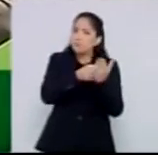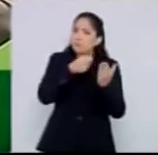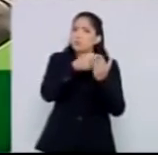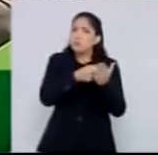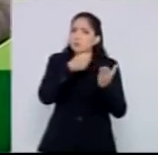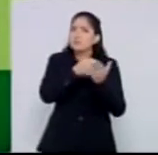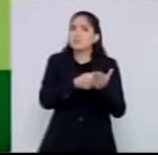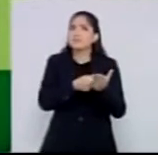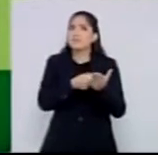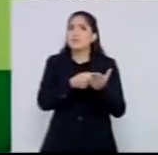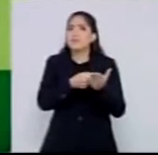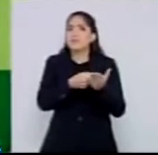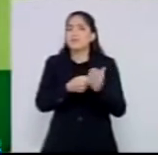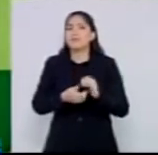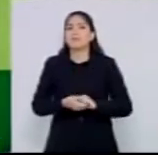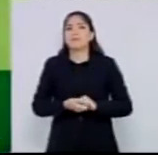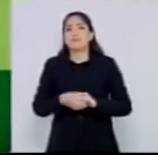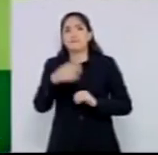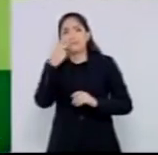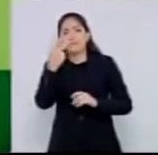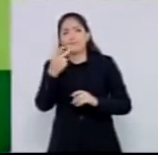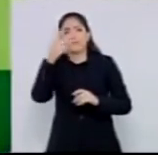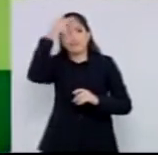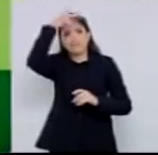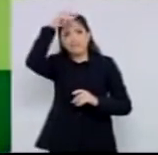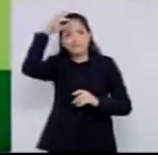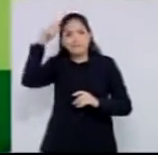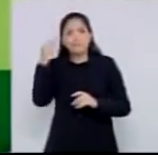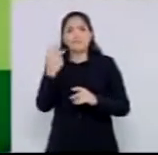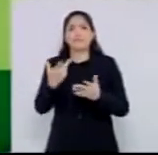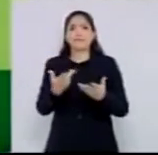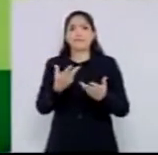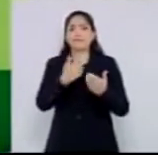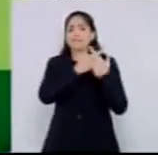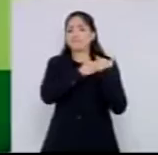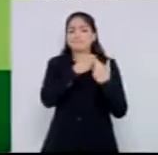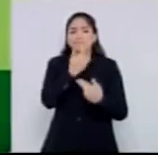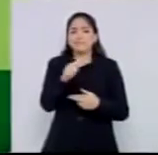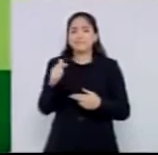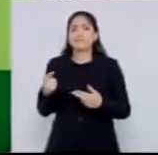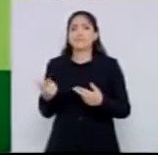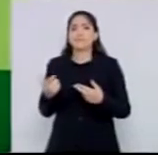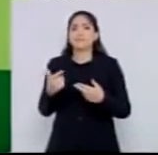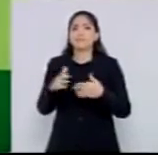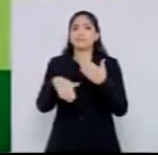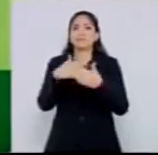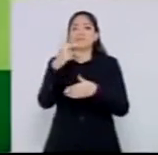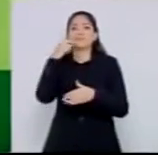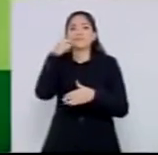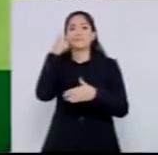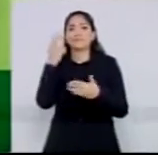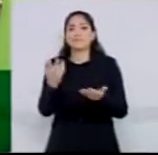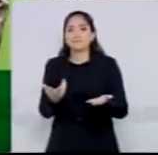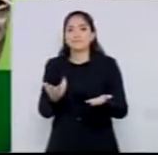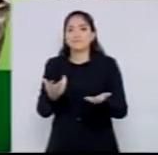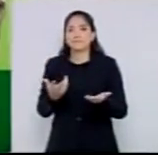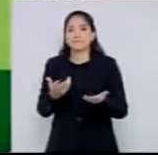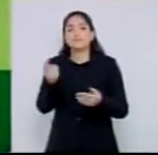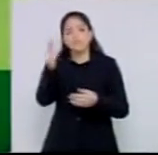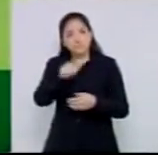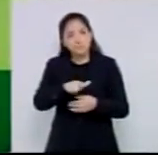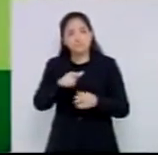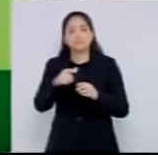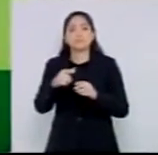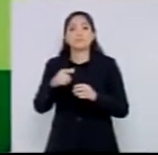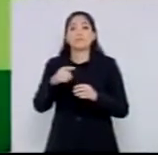lá e vê que o prefeito é incompetente de não fazer as coisas? Aí a gente quebra a cara? Pois bem, pode passar mais um. 5